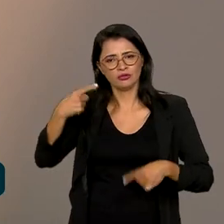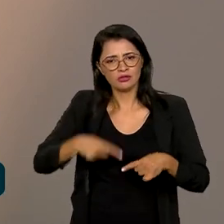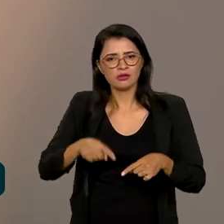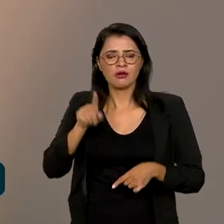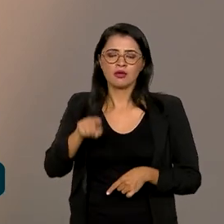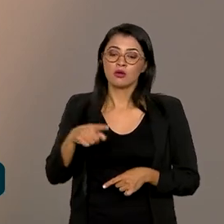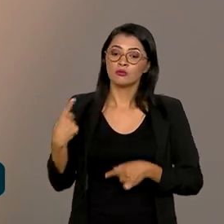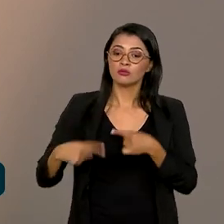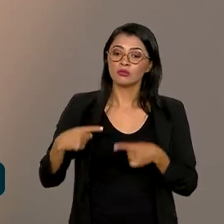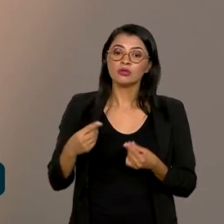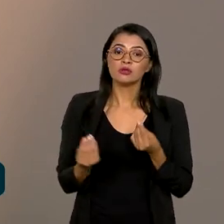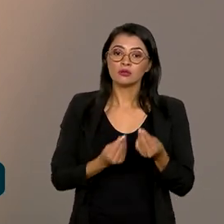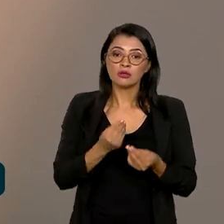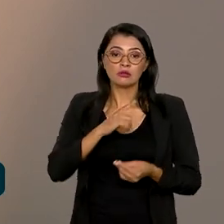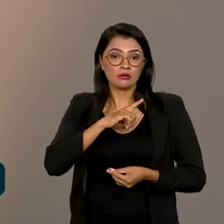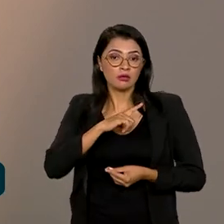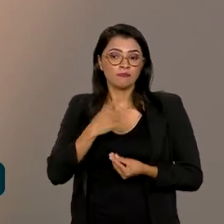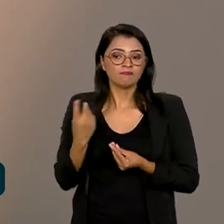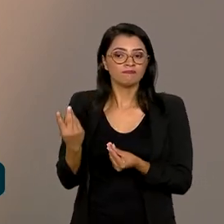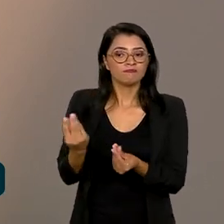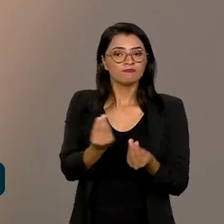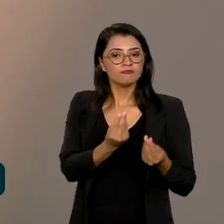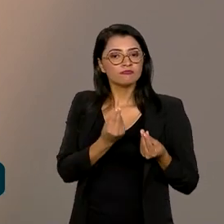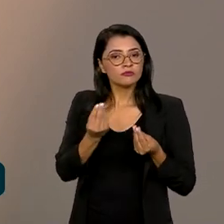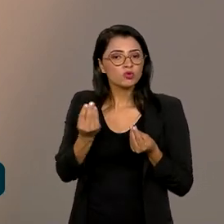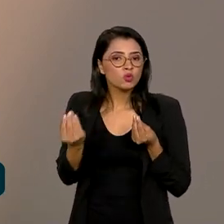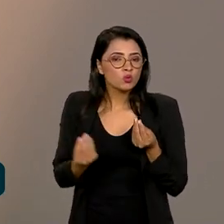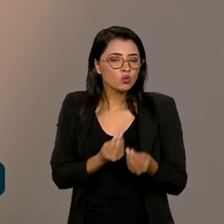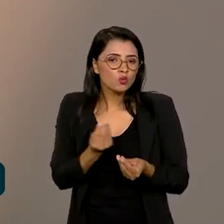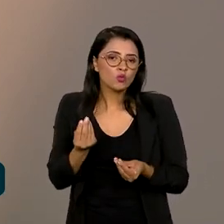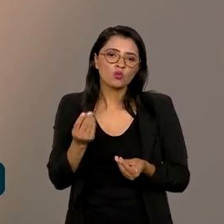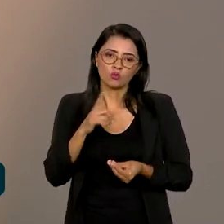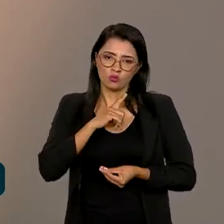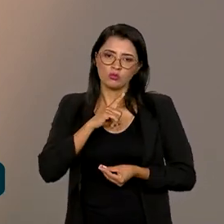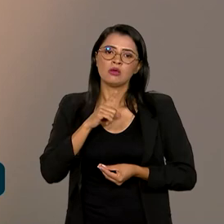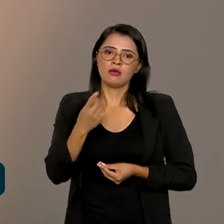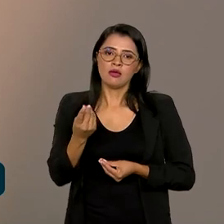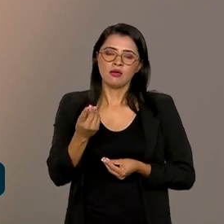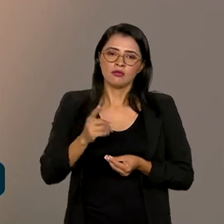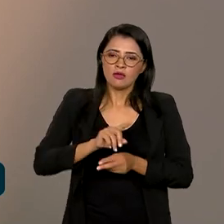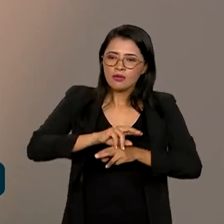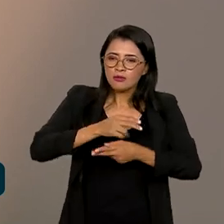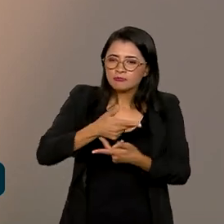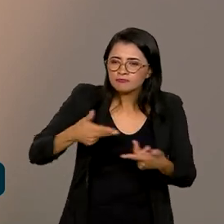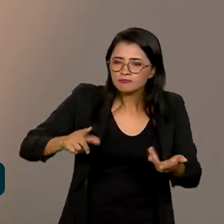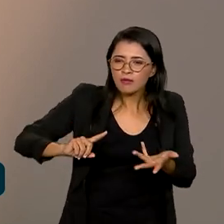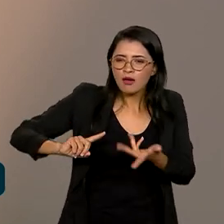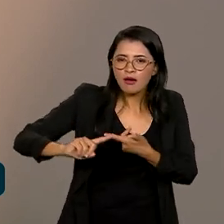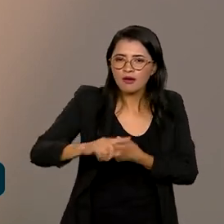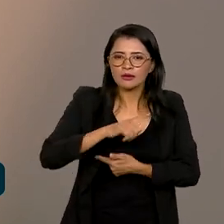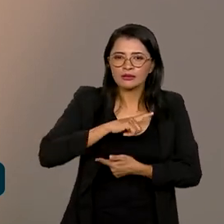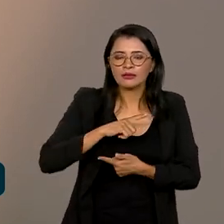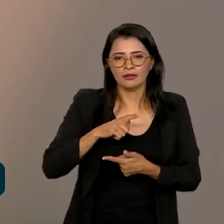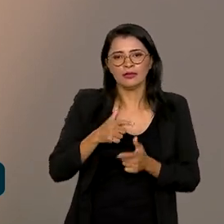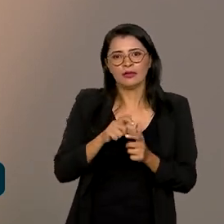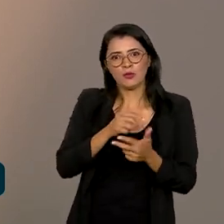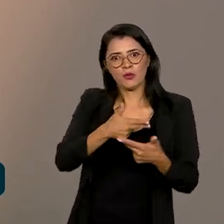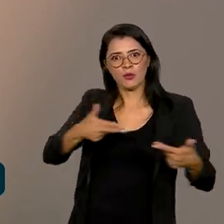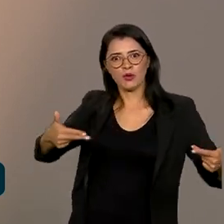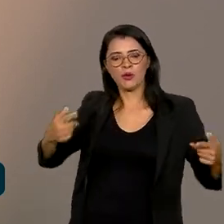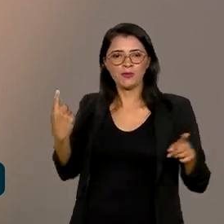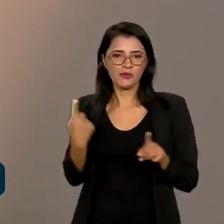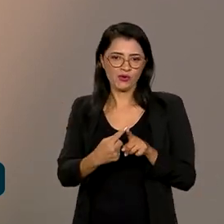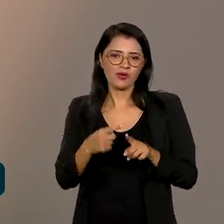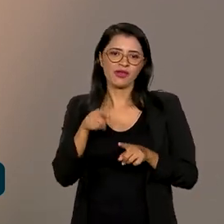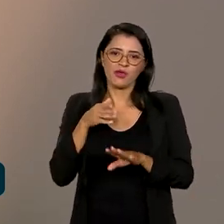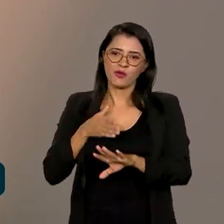É uma política que ela tem também a sensibilidade de ter uma diversidade, um campo de diversidade muito grande, porque vai